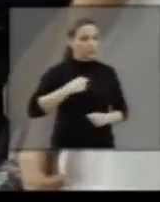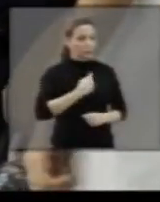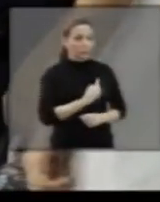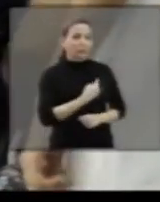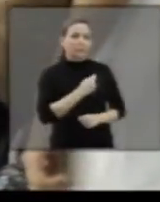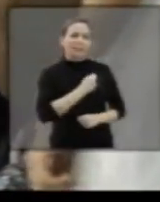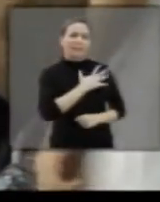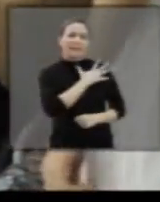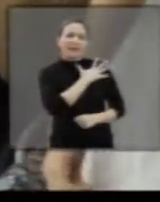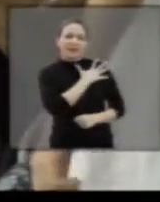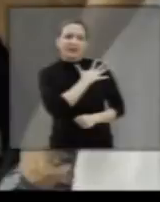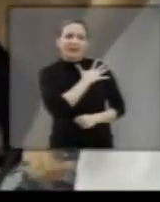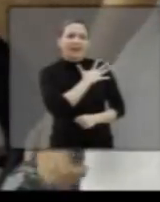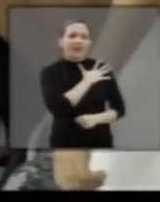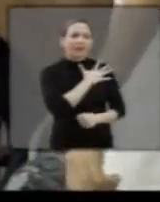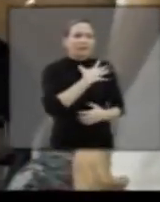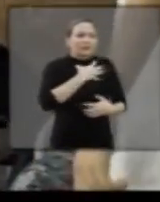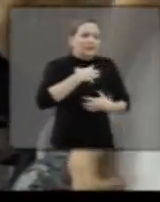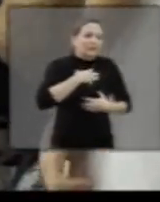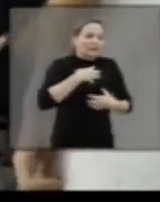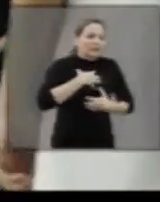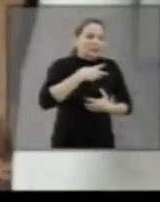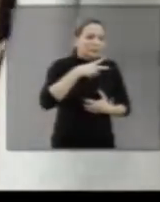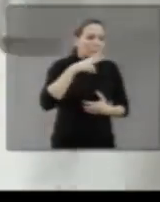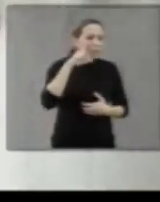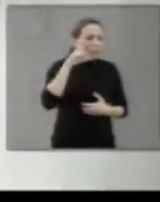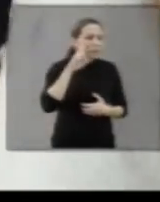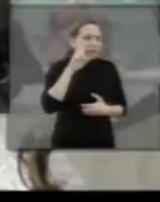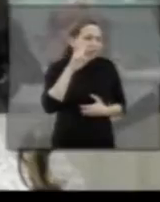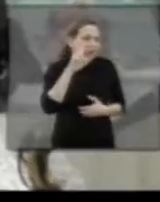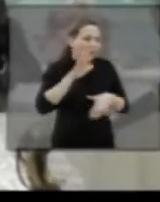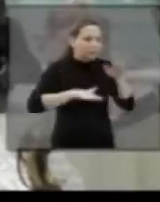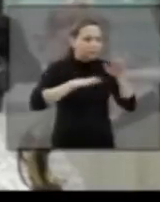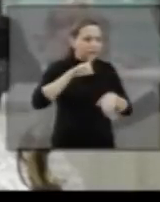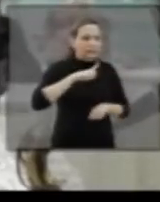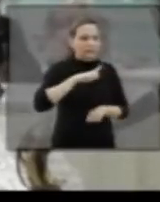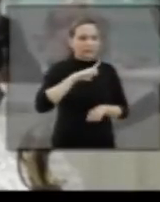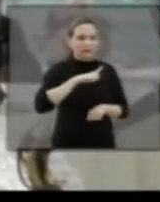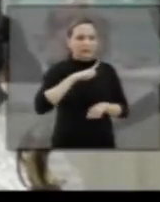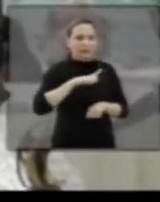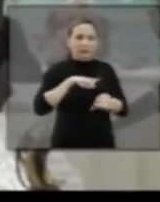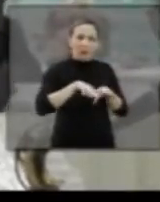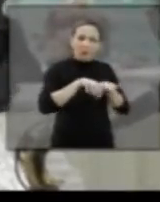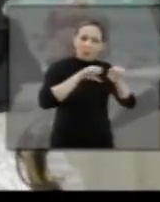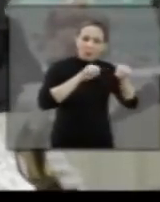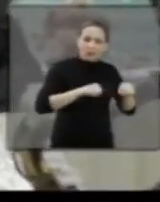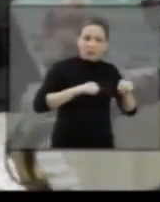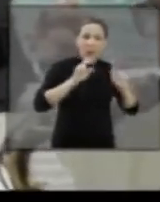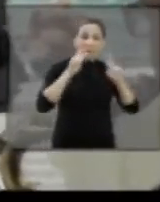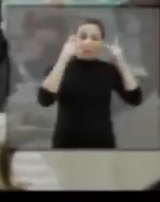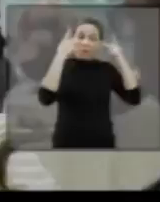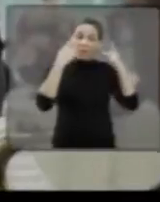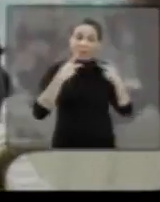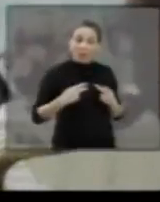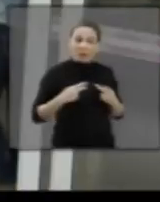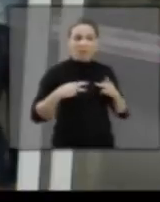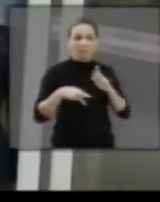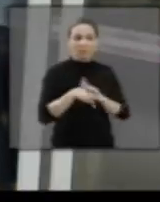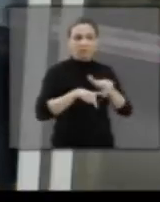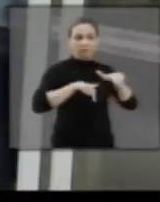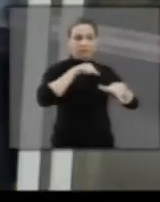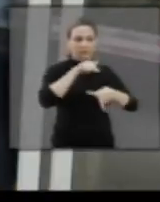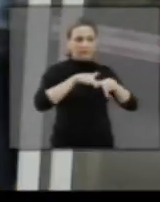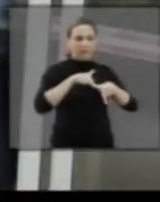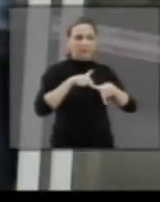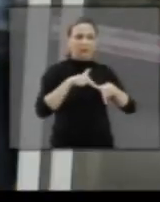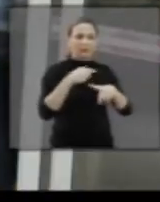somos militares da forma como muitas pessoas nos olham. A gente tem uma formação realmente humana. E é